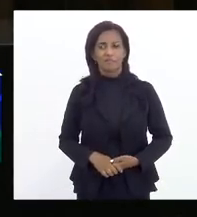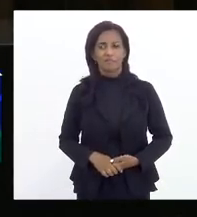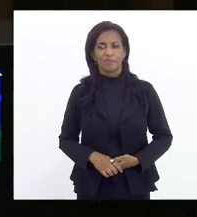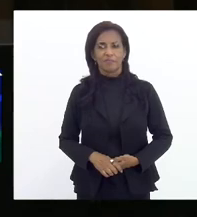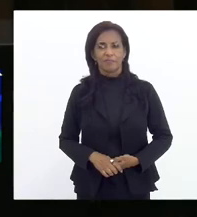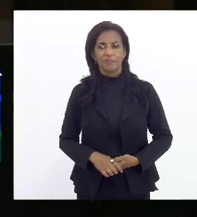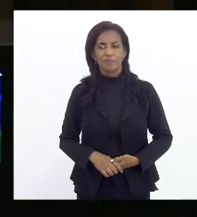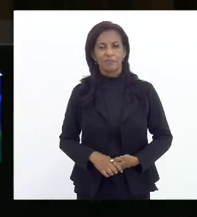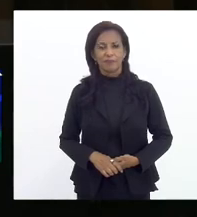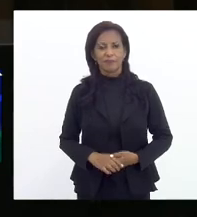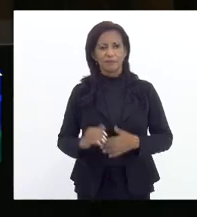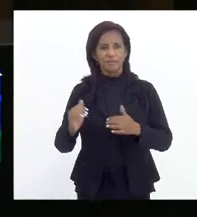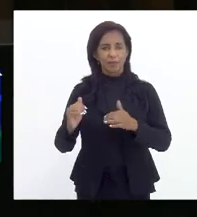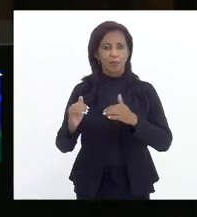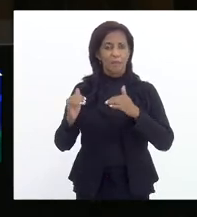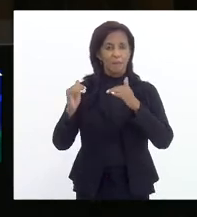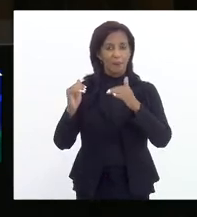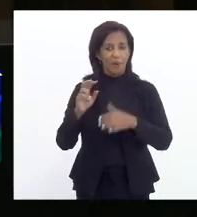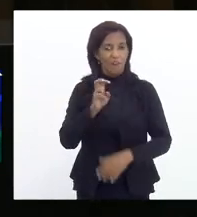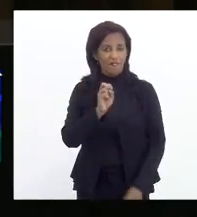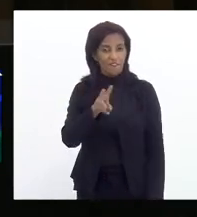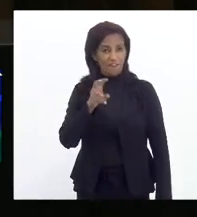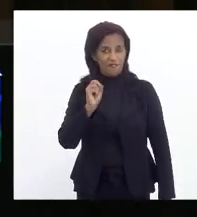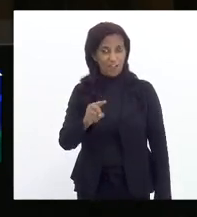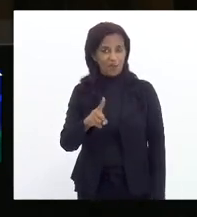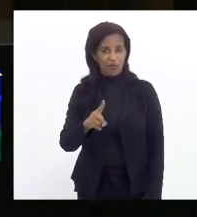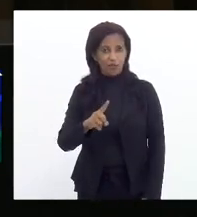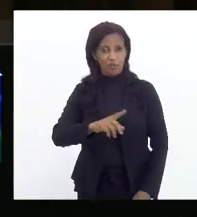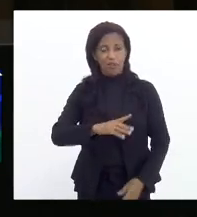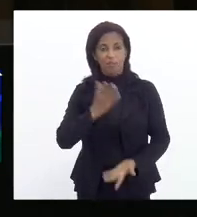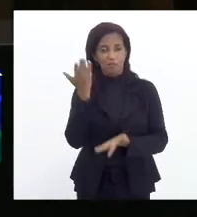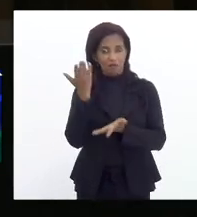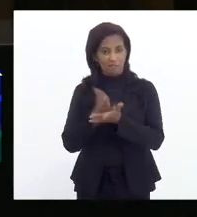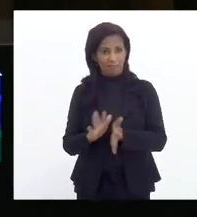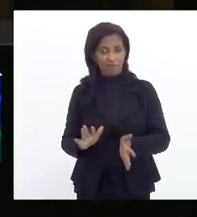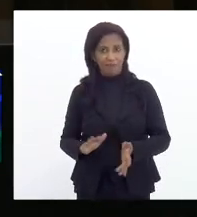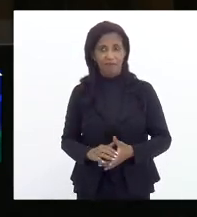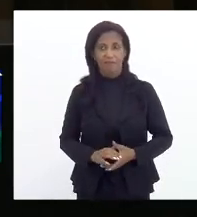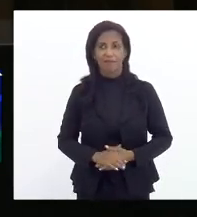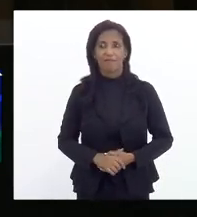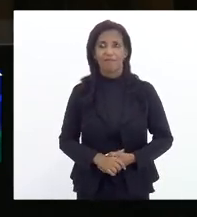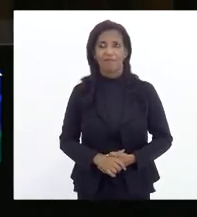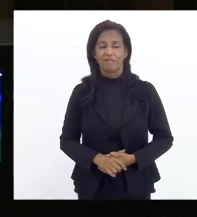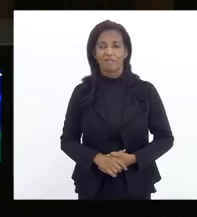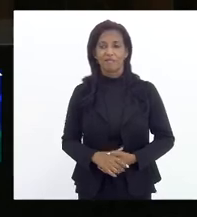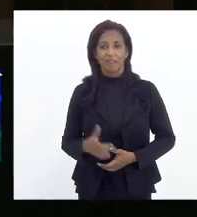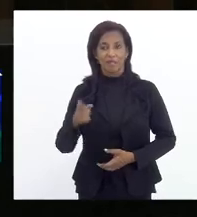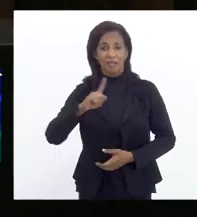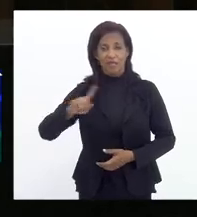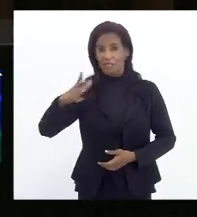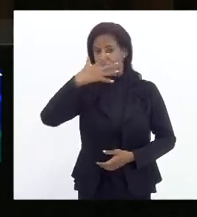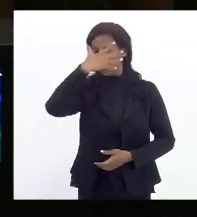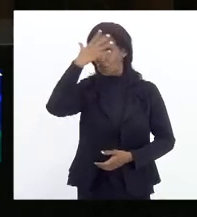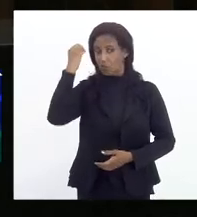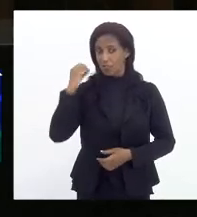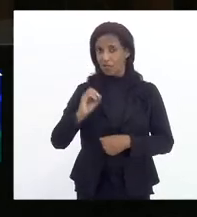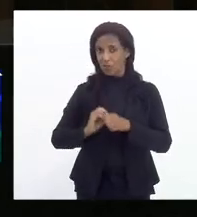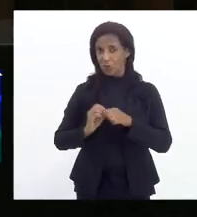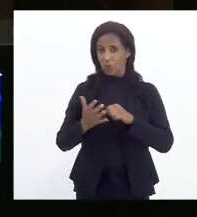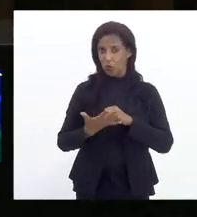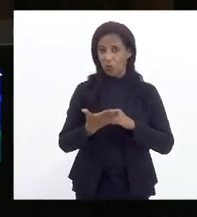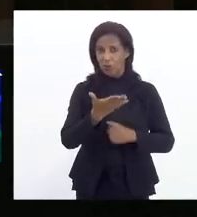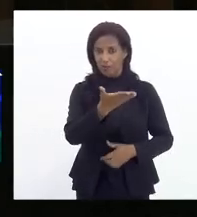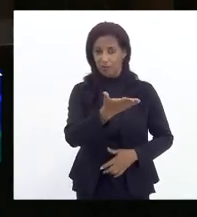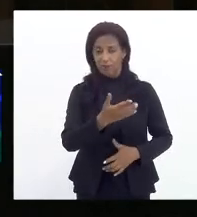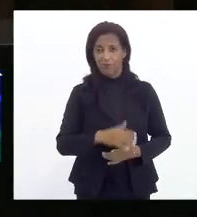o maior vírus que precisa ser combatido e não esquecendo o coronavírus que aí